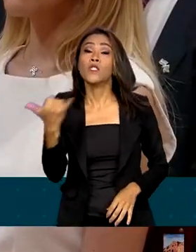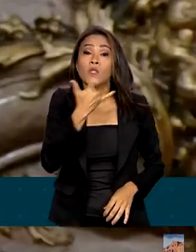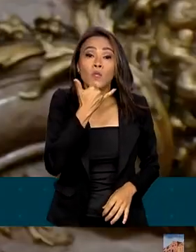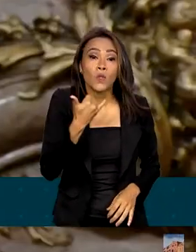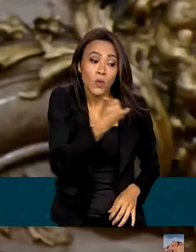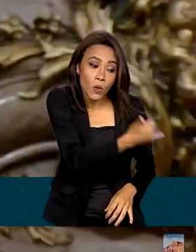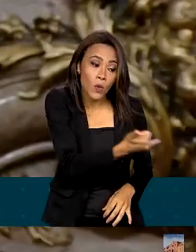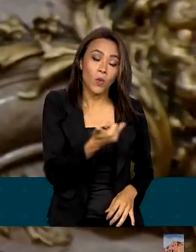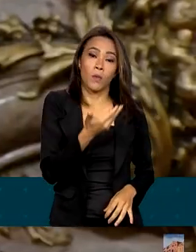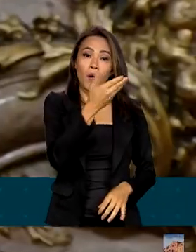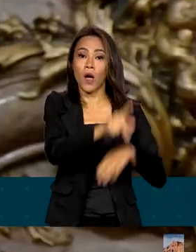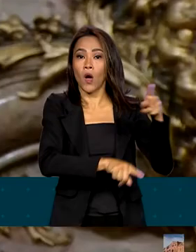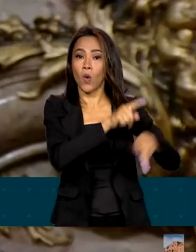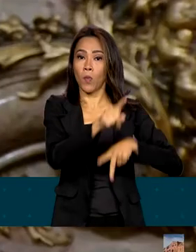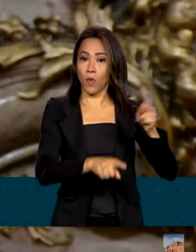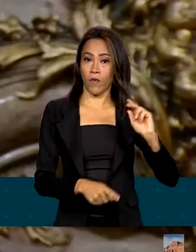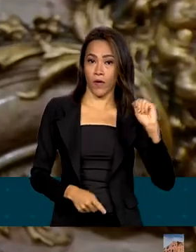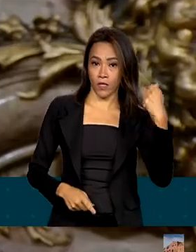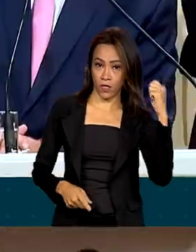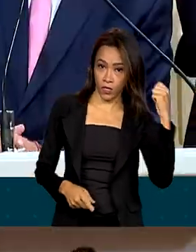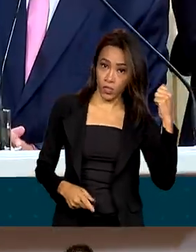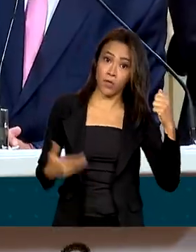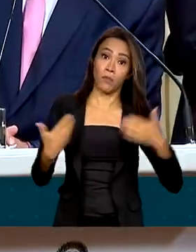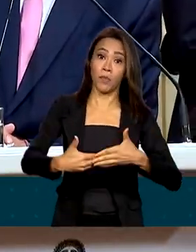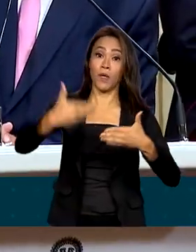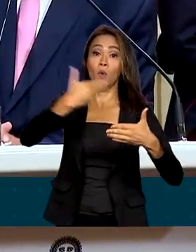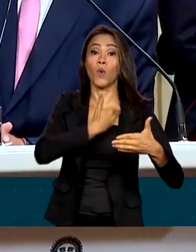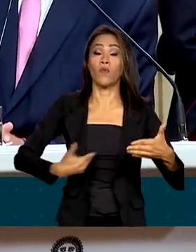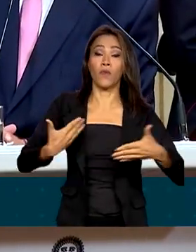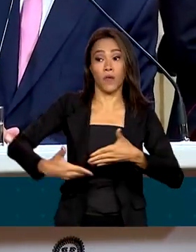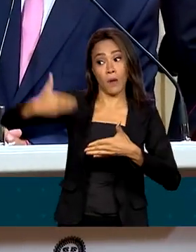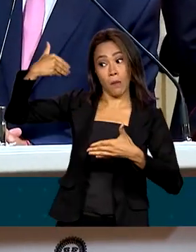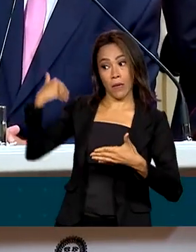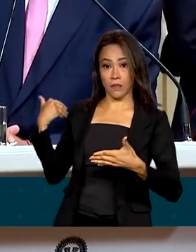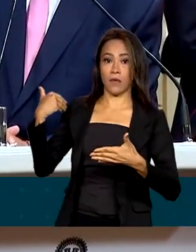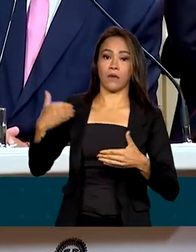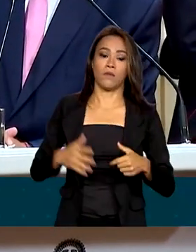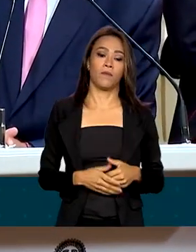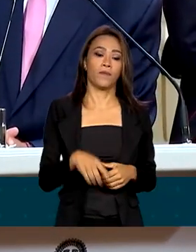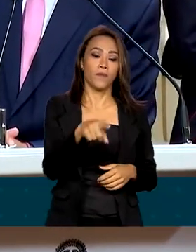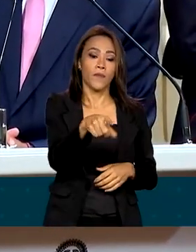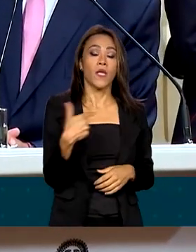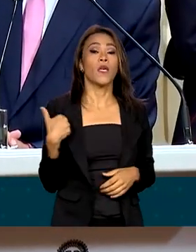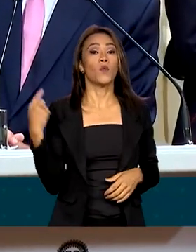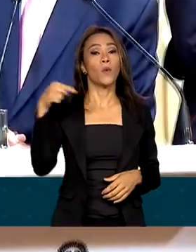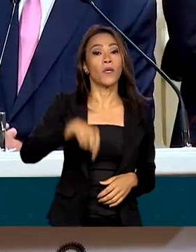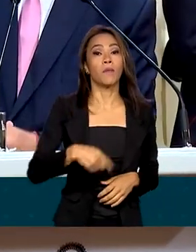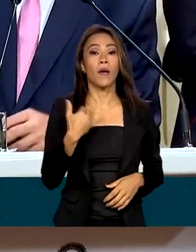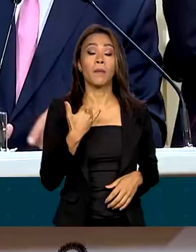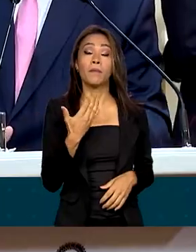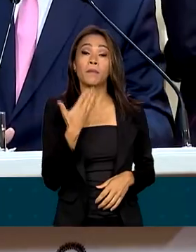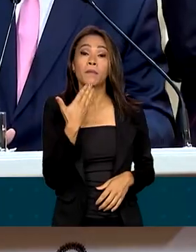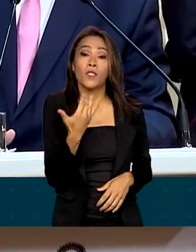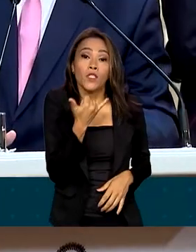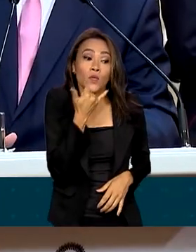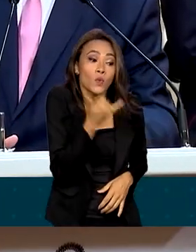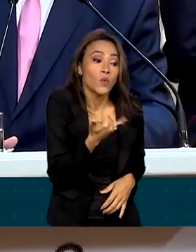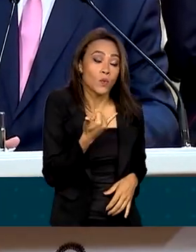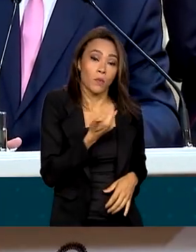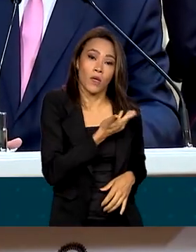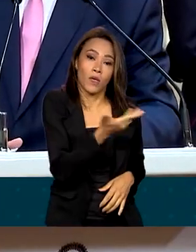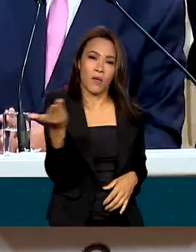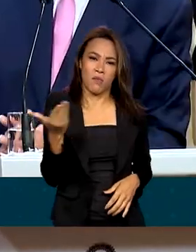declarações feitas por seu antecessor no cargo. Estou, na verdade, pedindo desculpas ao povo argentino por todas as